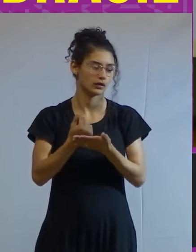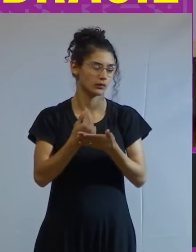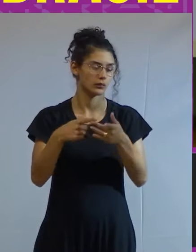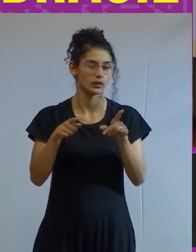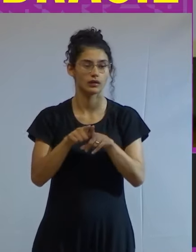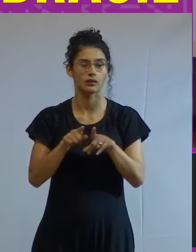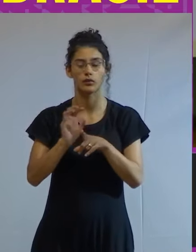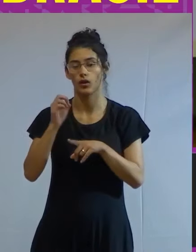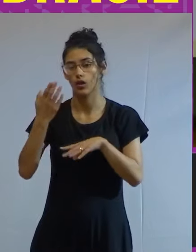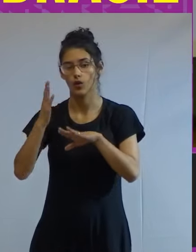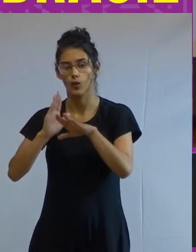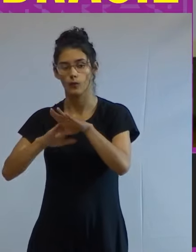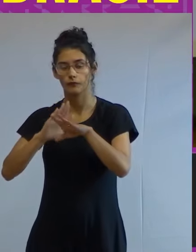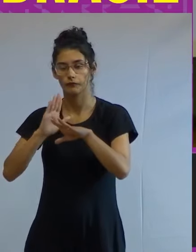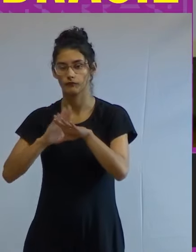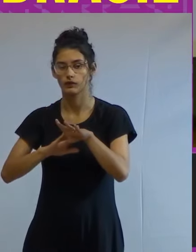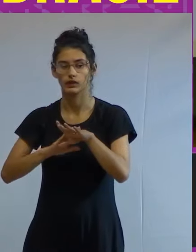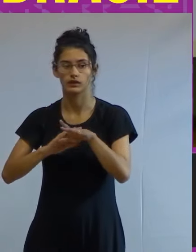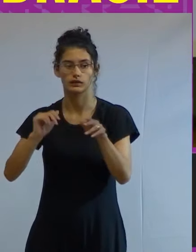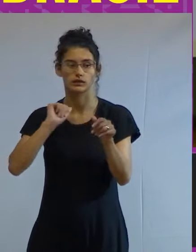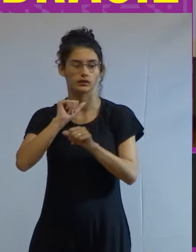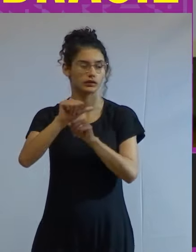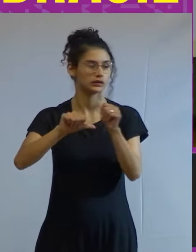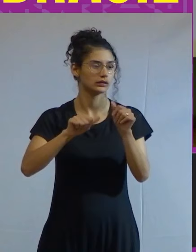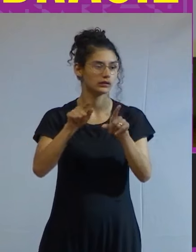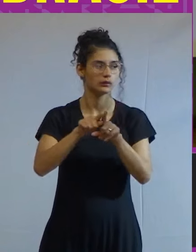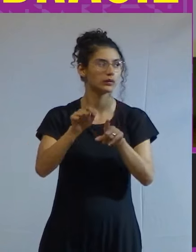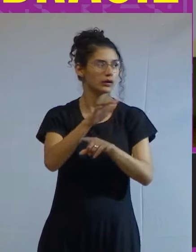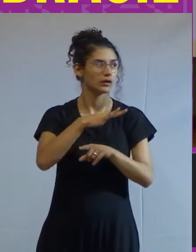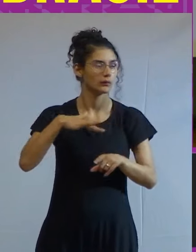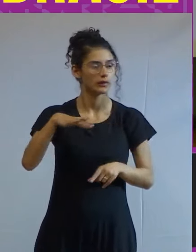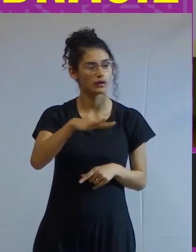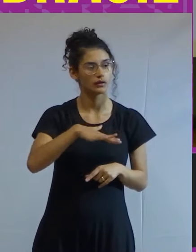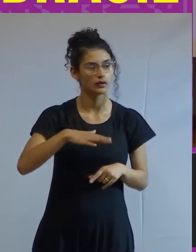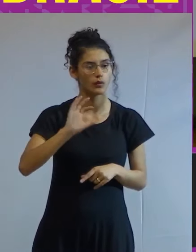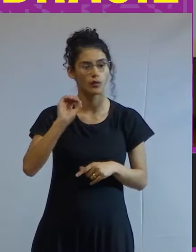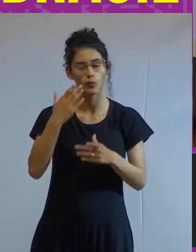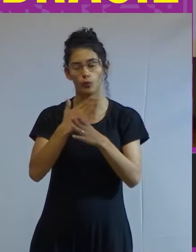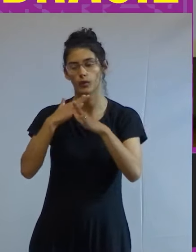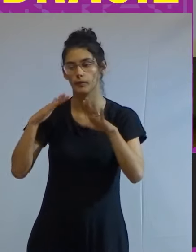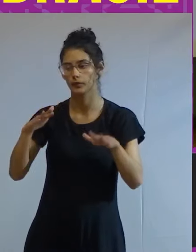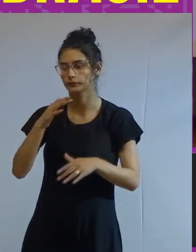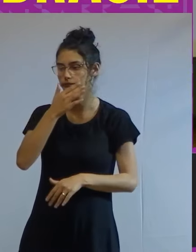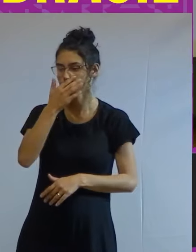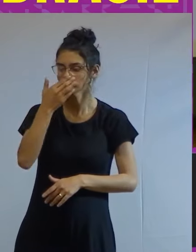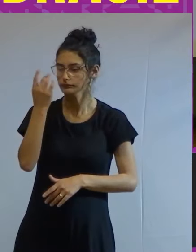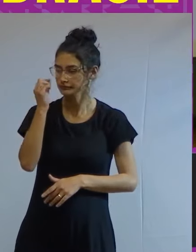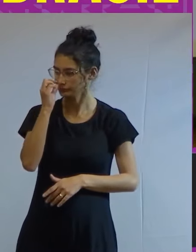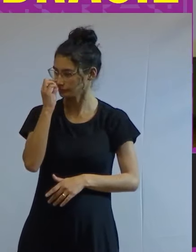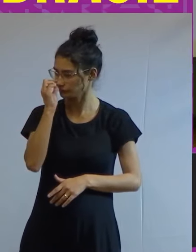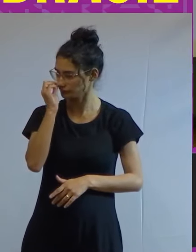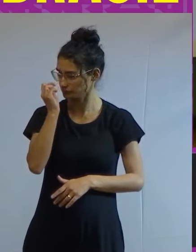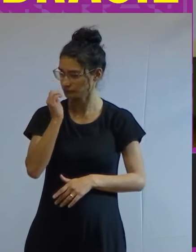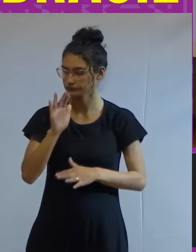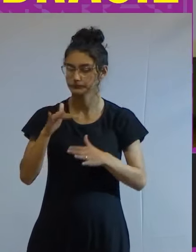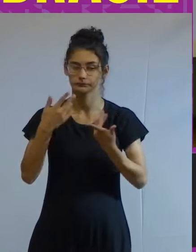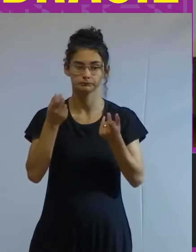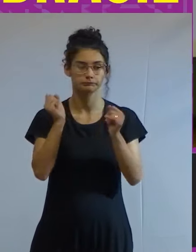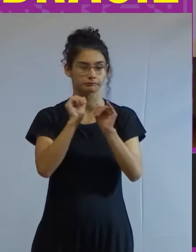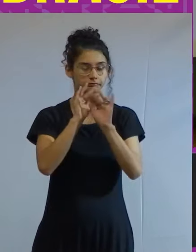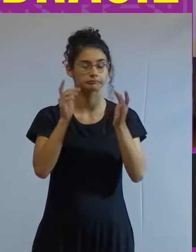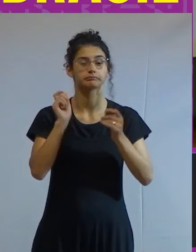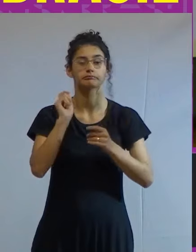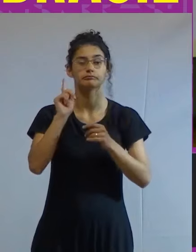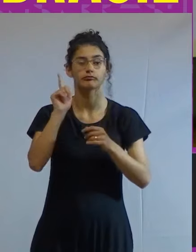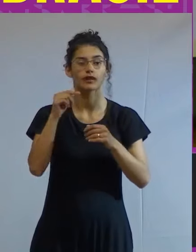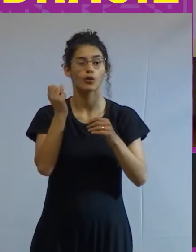ou faz transição ambiental ou acabou então assim essas coisas estão claras a questão é